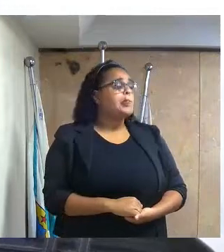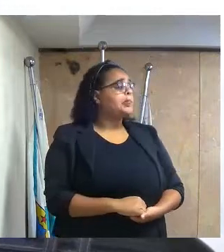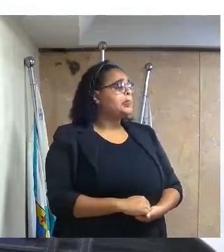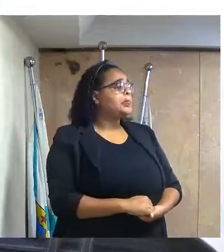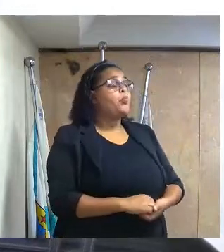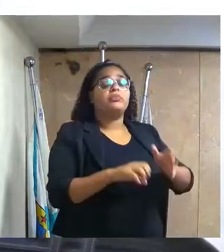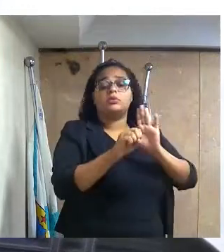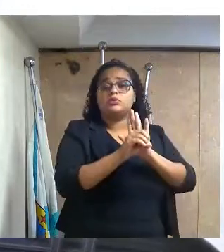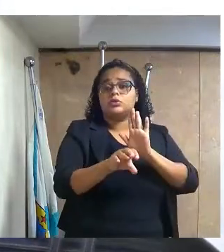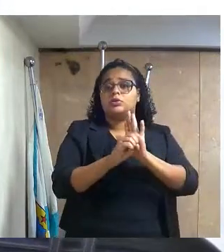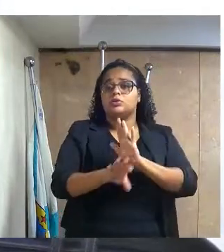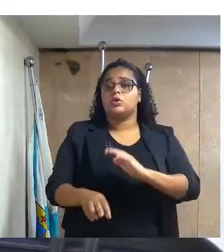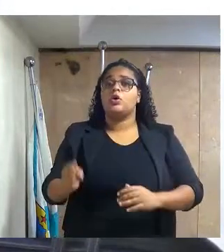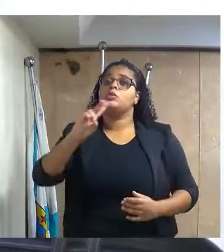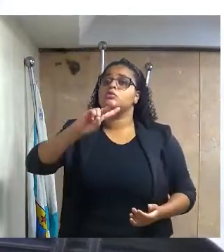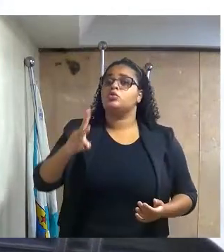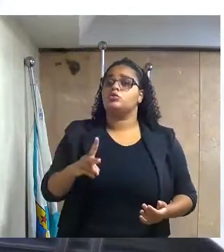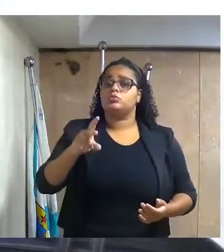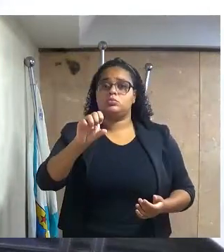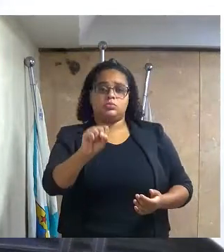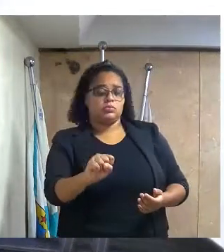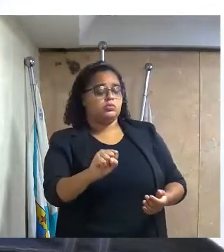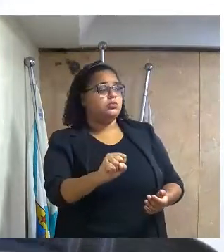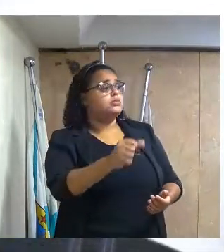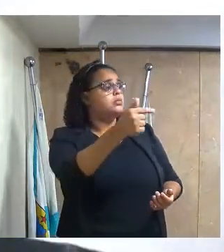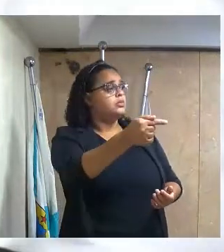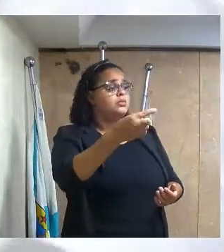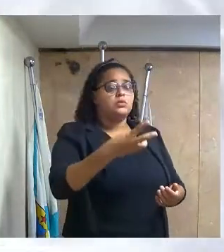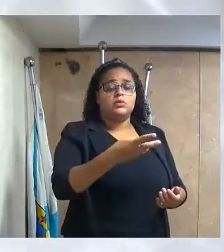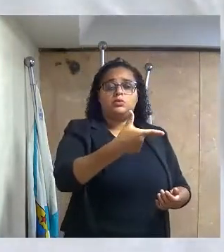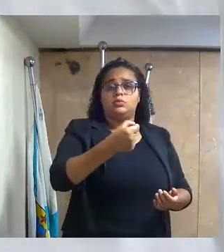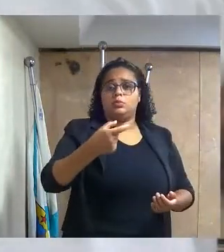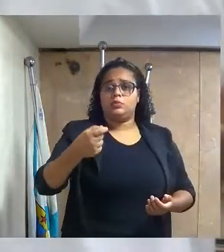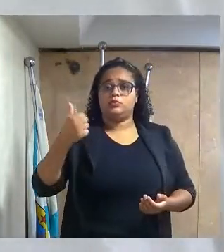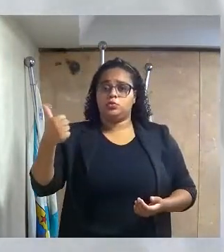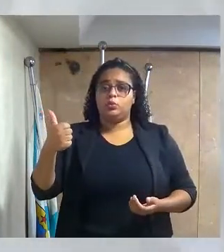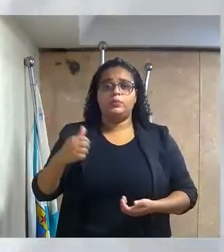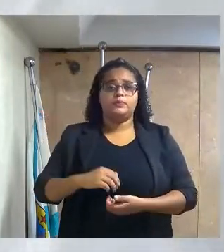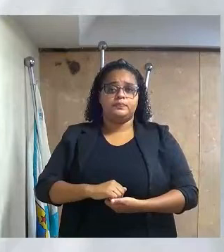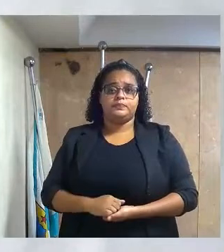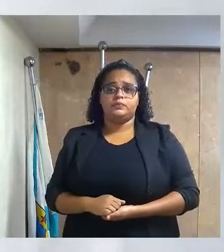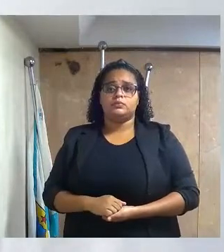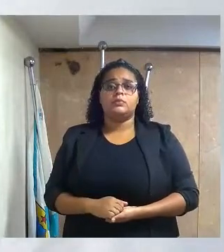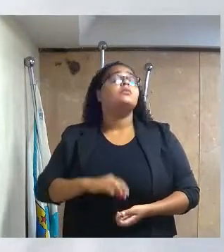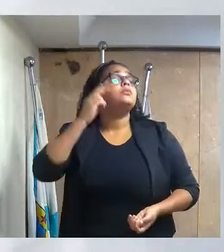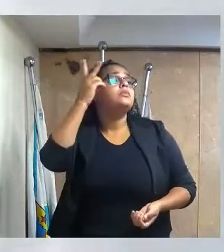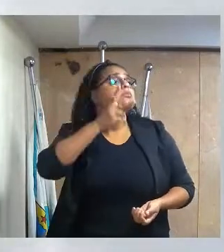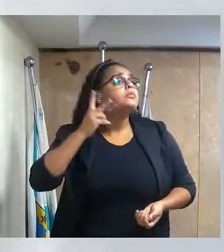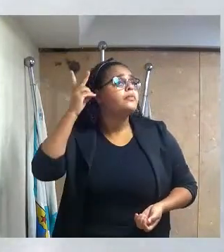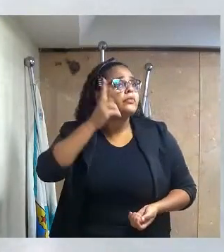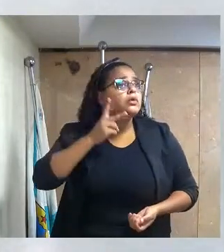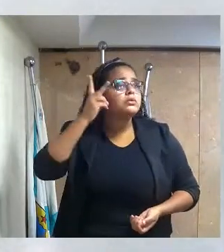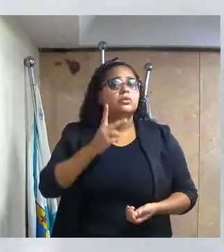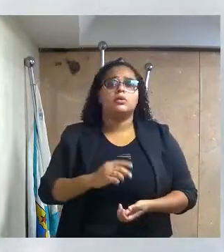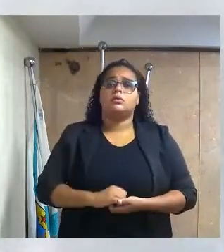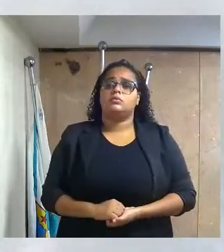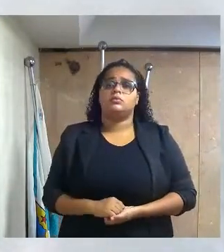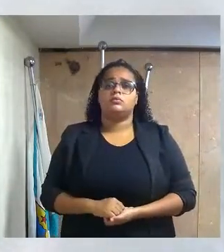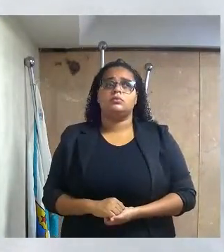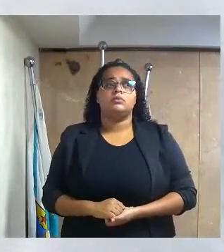Indicação de número 2876-2021, do excelentíssimo senhor vereador